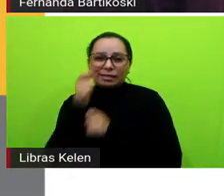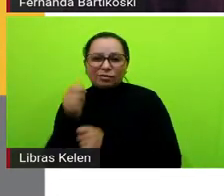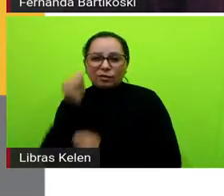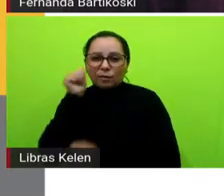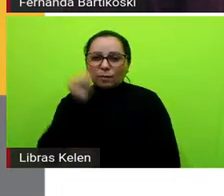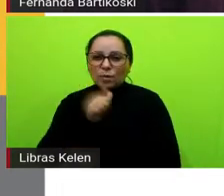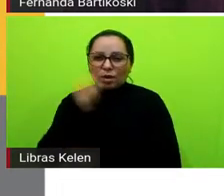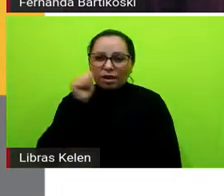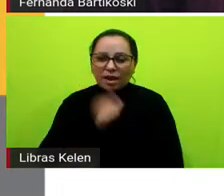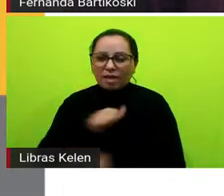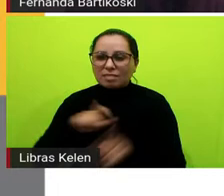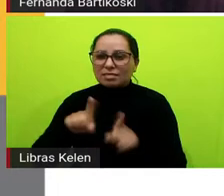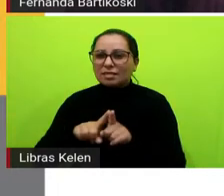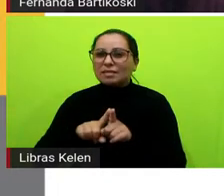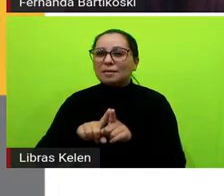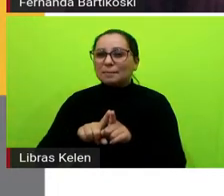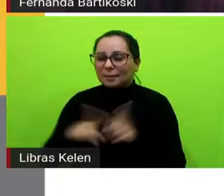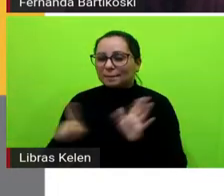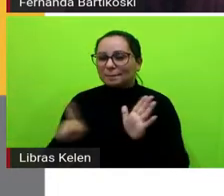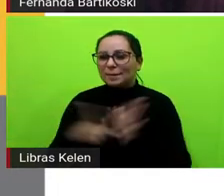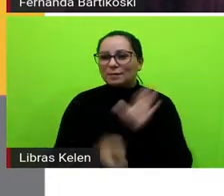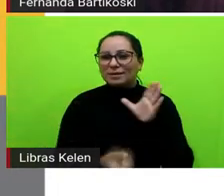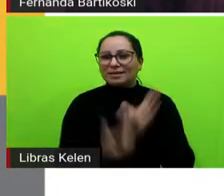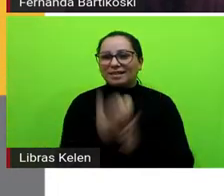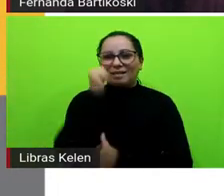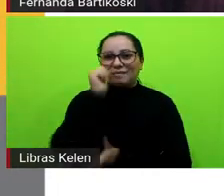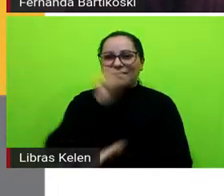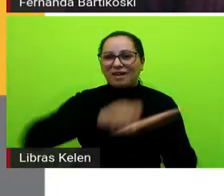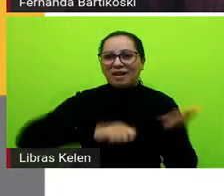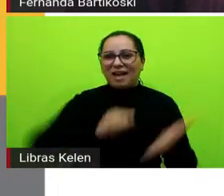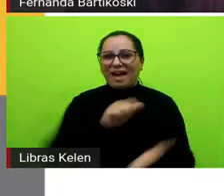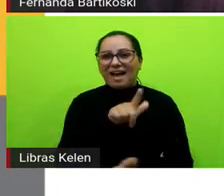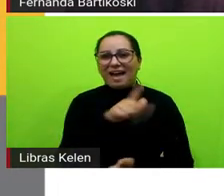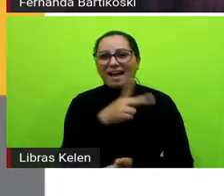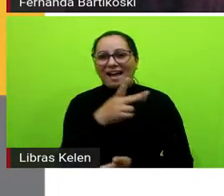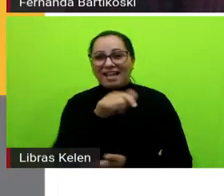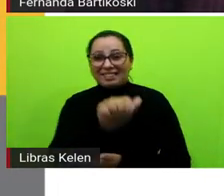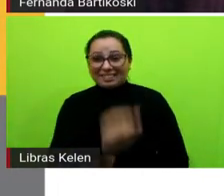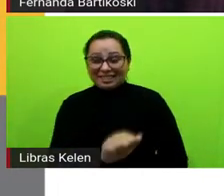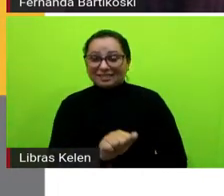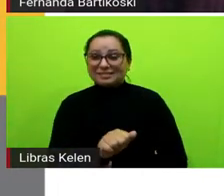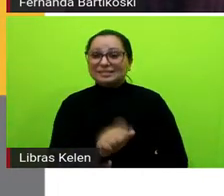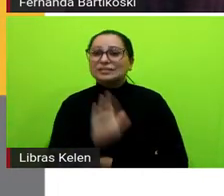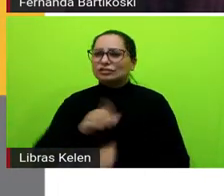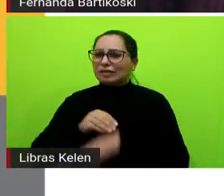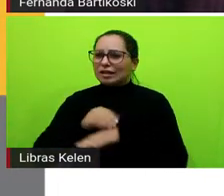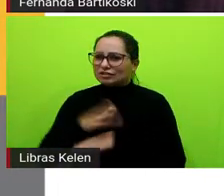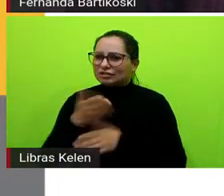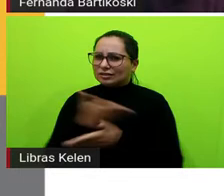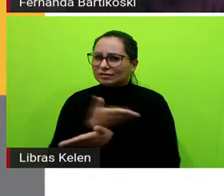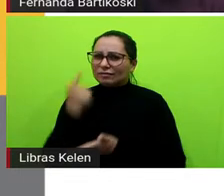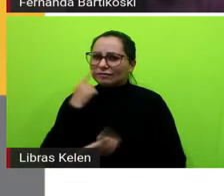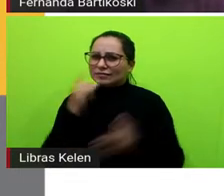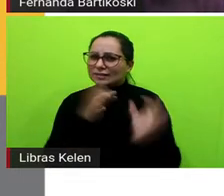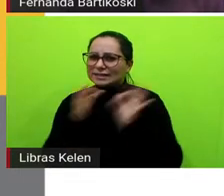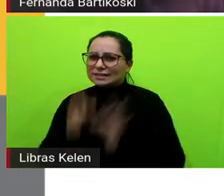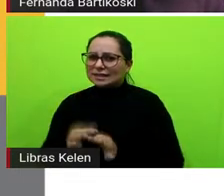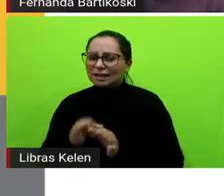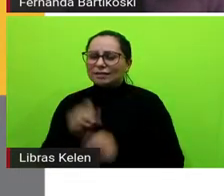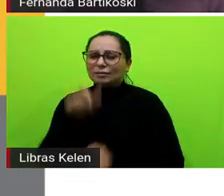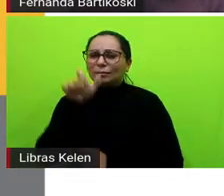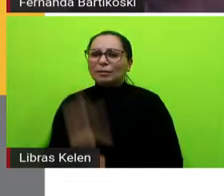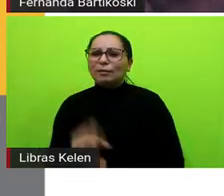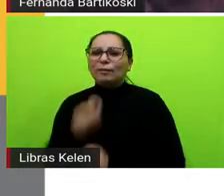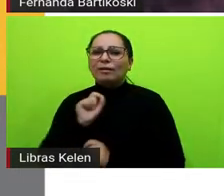criada pela Agatha Christie. Já dei muita dica agora, vamos ver se alguém acerta de quem que a gente está falando.